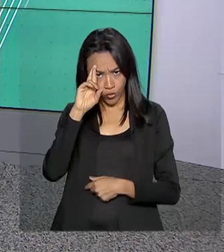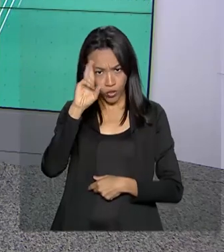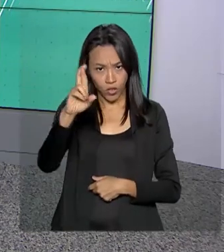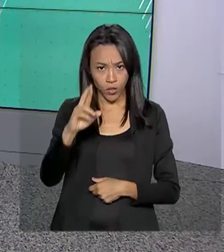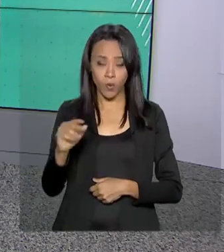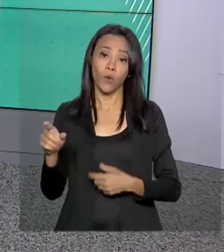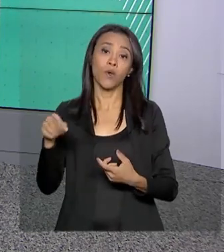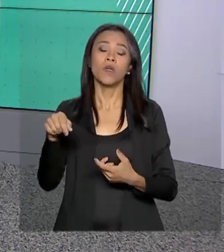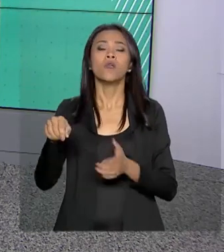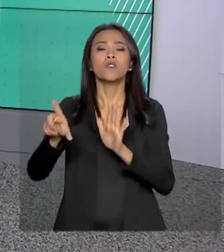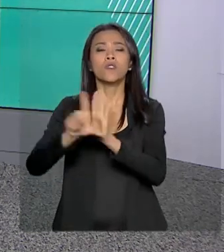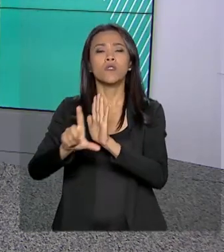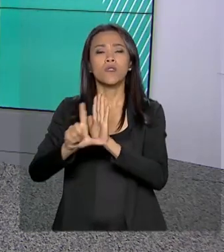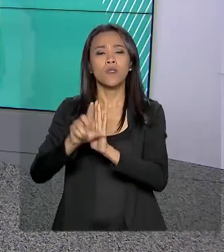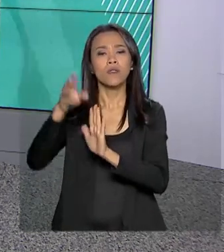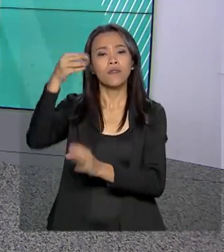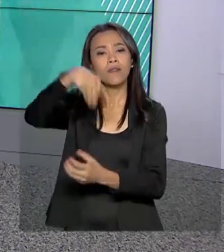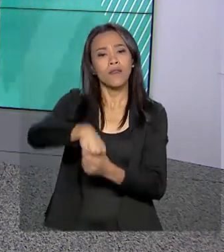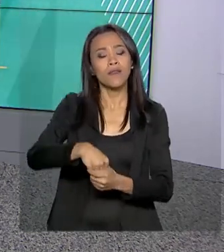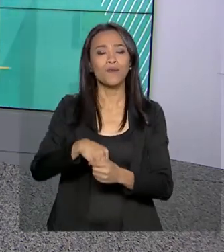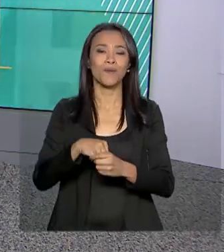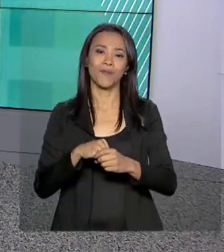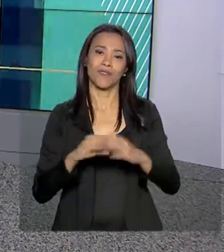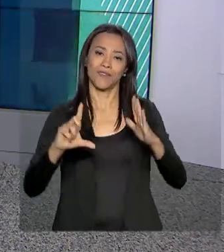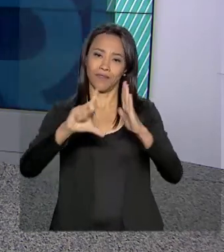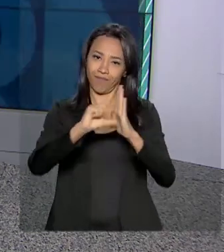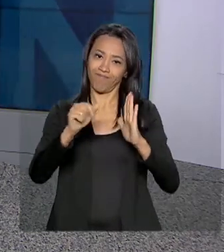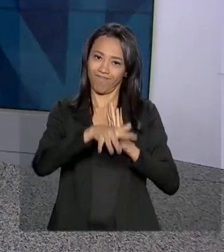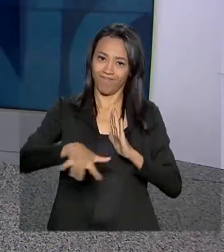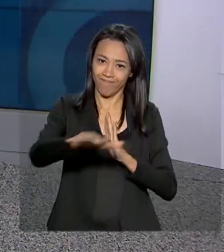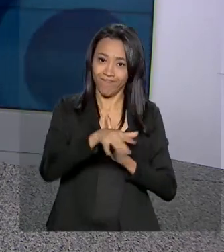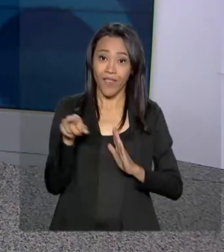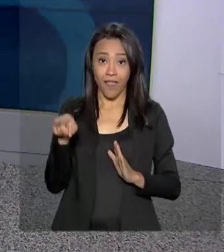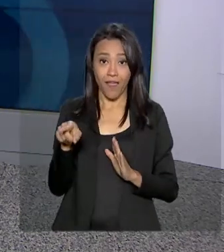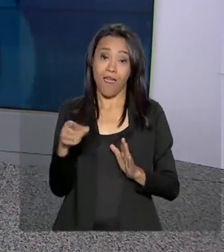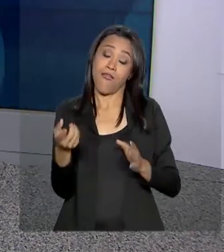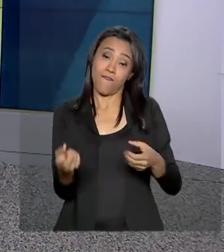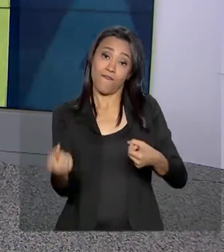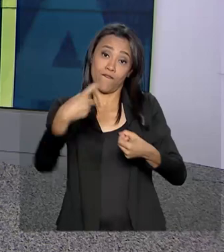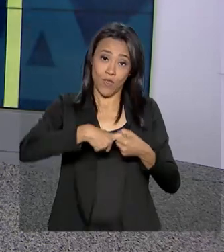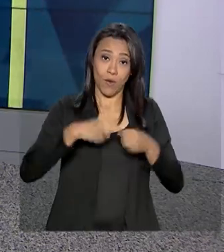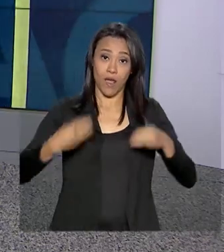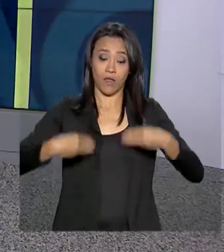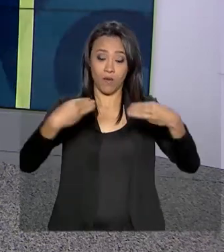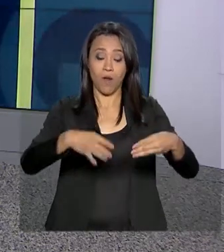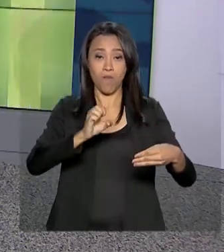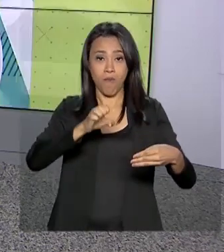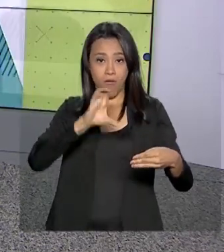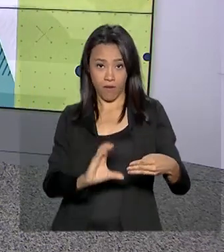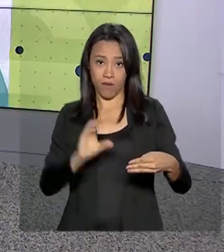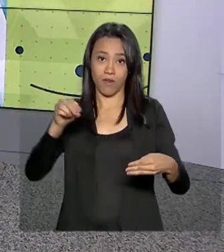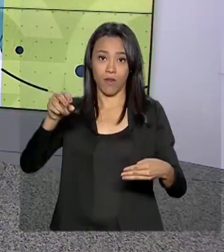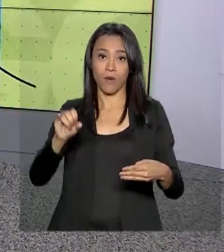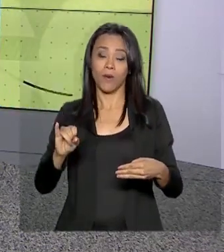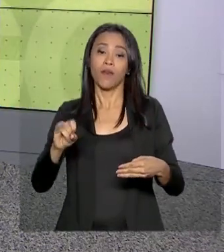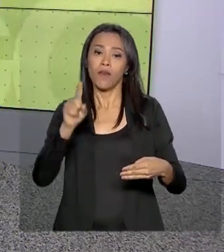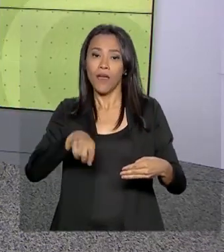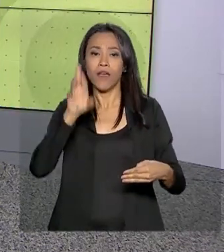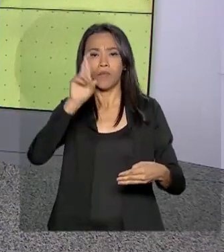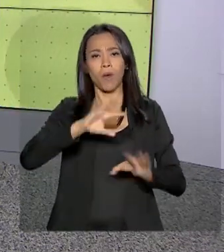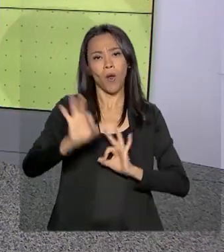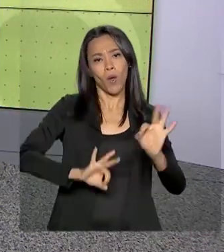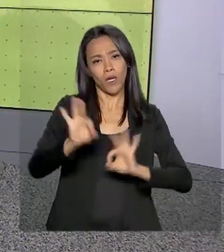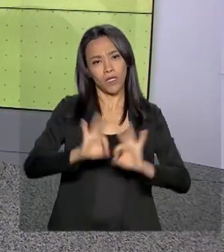da Secretaria Executiva da Casa Civil. O INEP é vinculado ao Ministério da Educação e responsável pelo Exame Nacional do Ensino